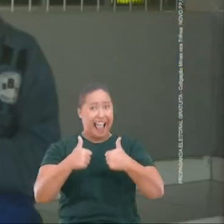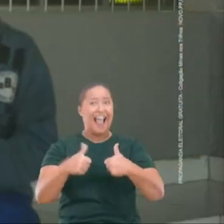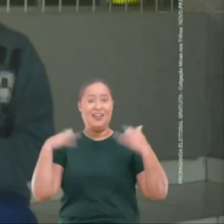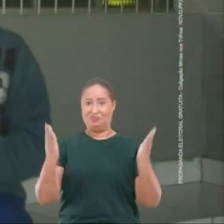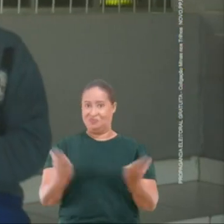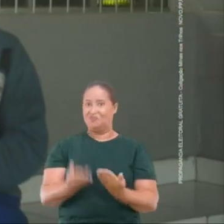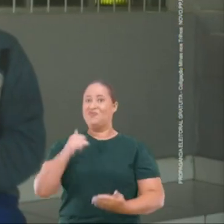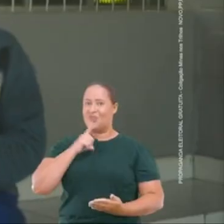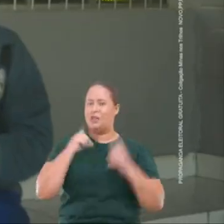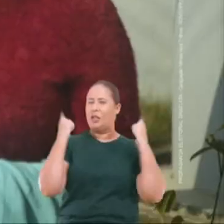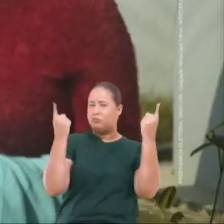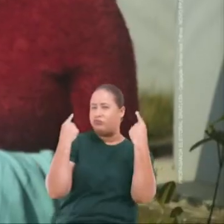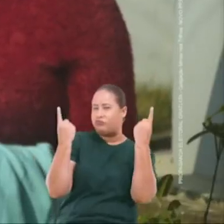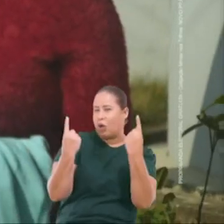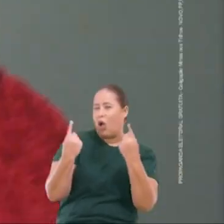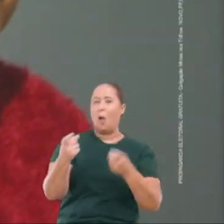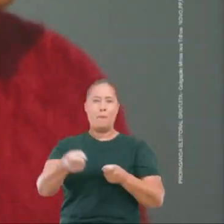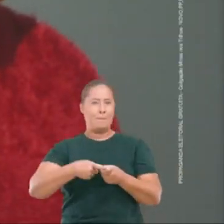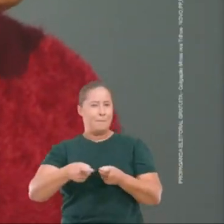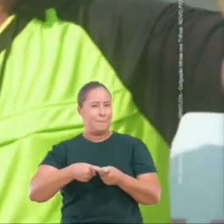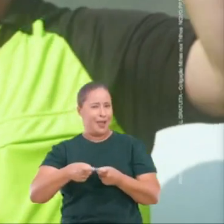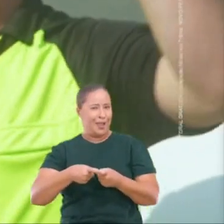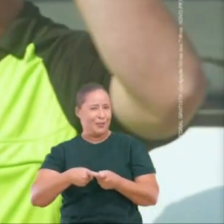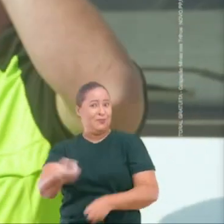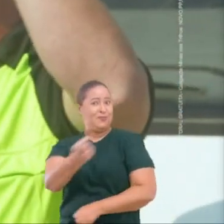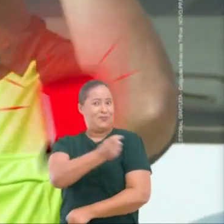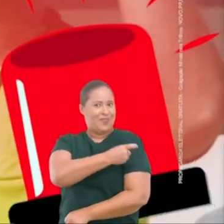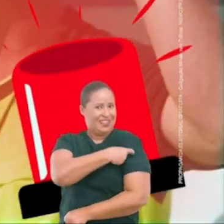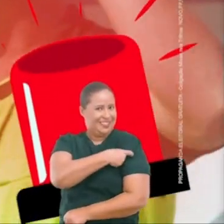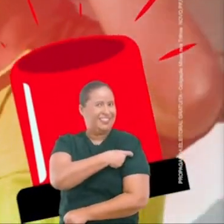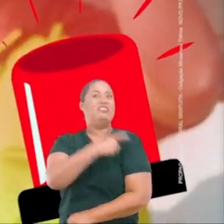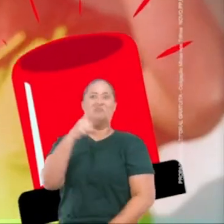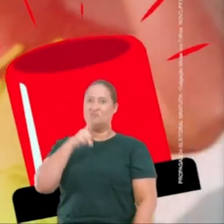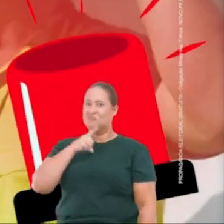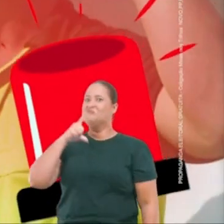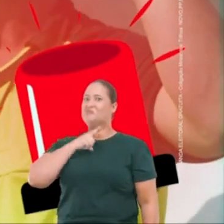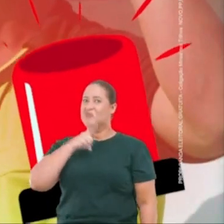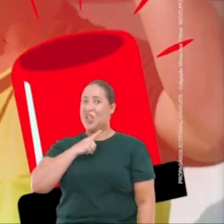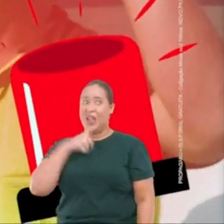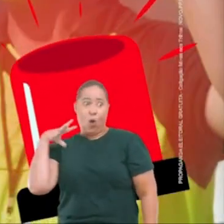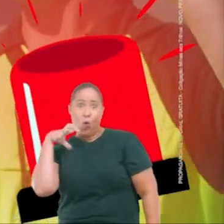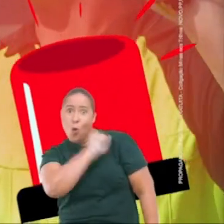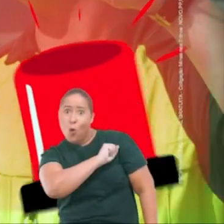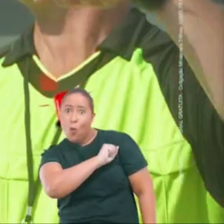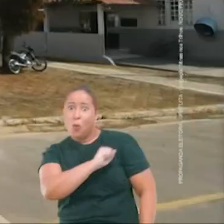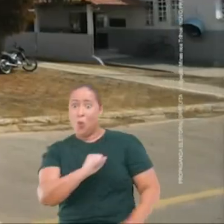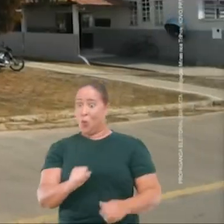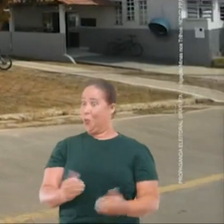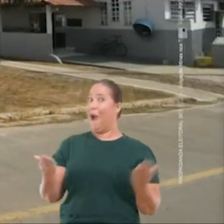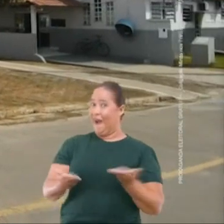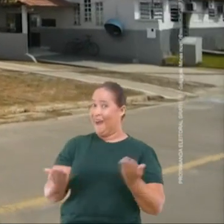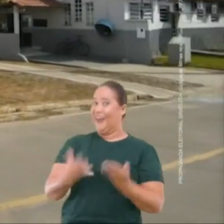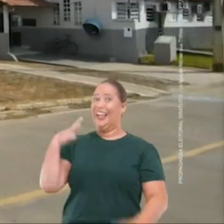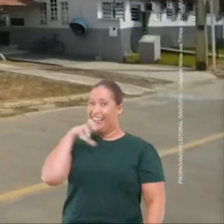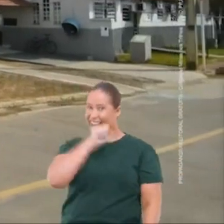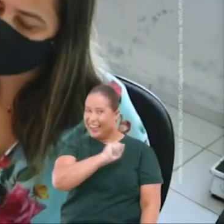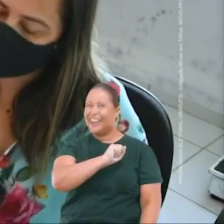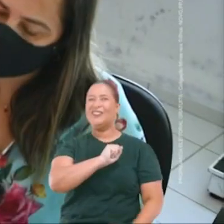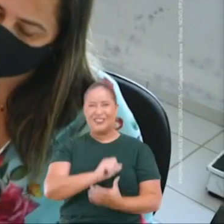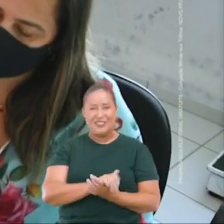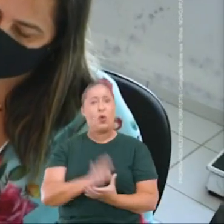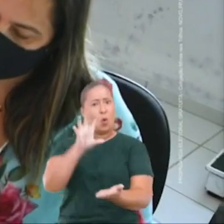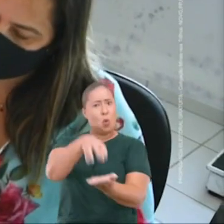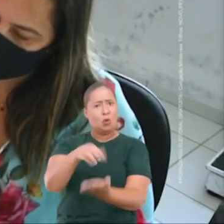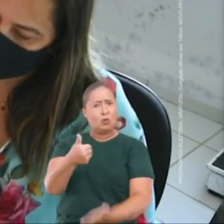impossível. Tá vendo o conselho de mão? Consultou? Consultei. Escutou? Tá sirene? Tá o carro? Escutou? Ambulância, tá chegando mais uma. Agora, ambulância chega.